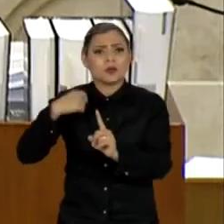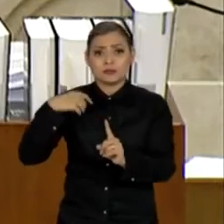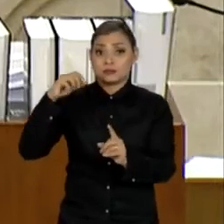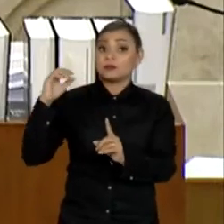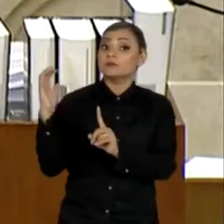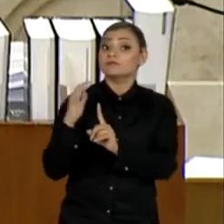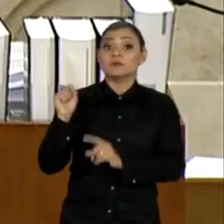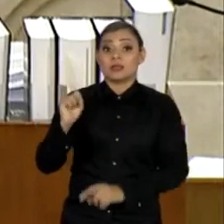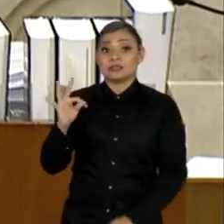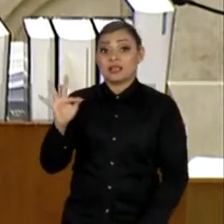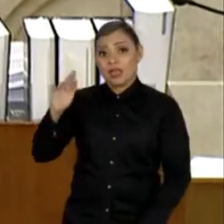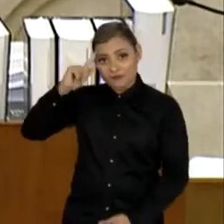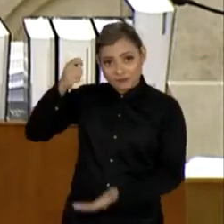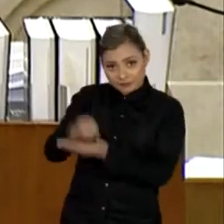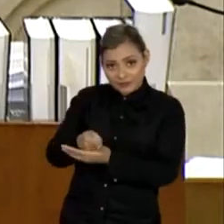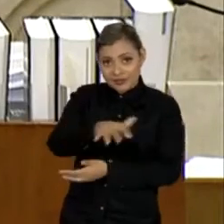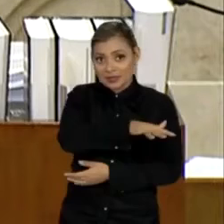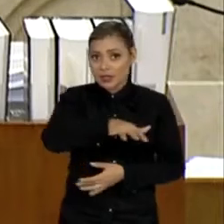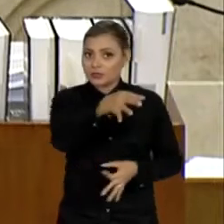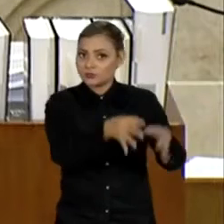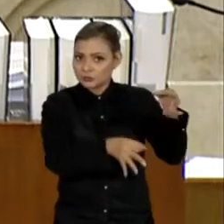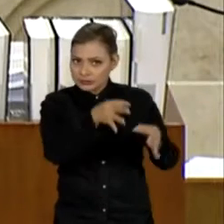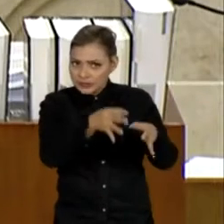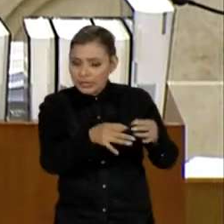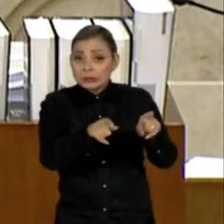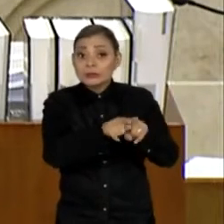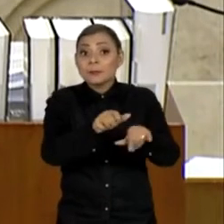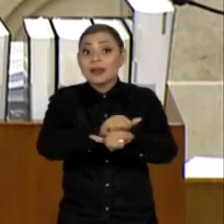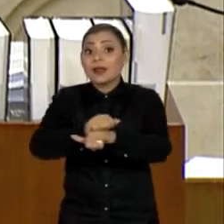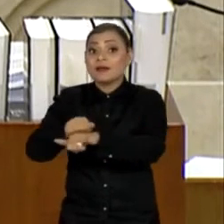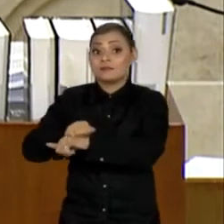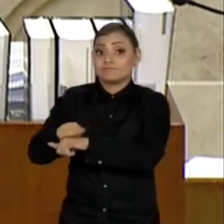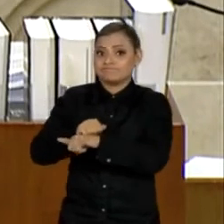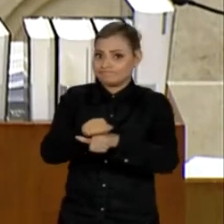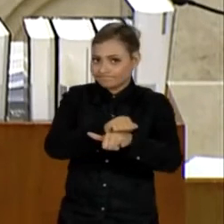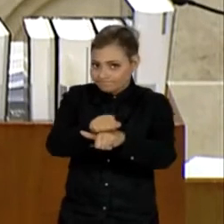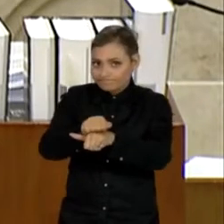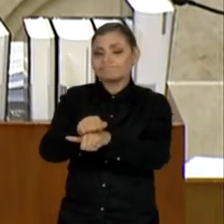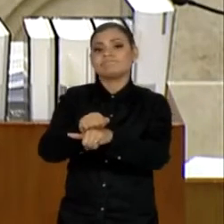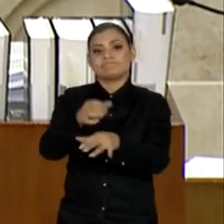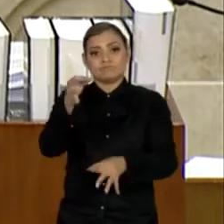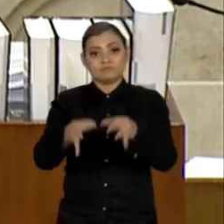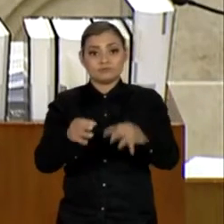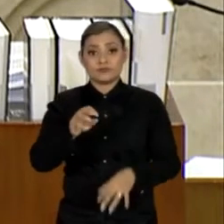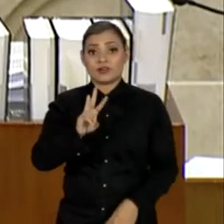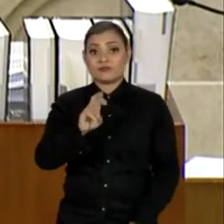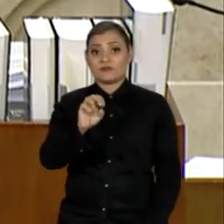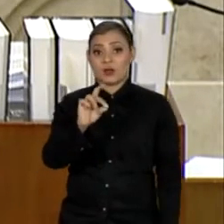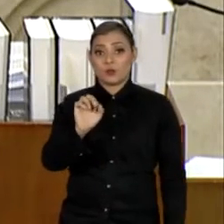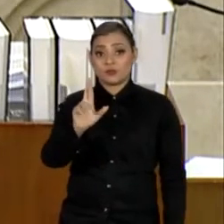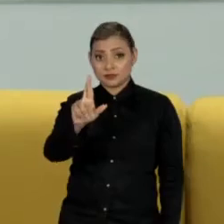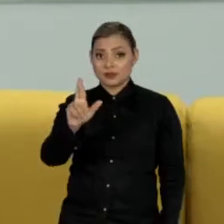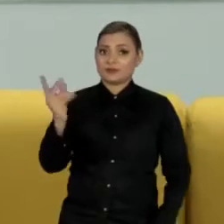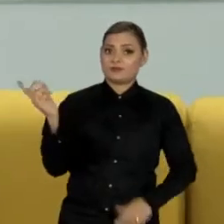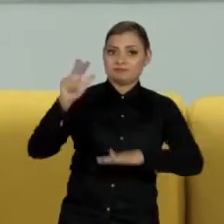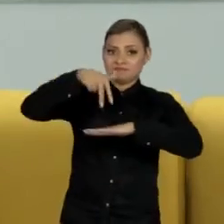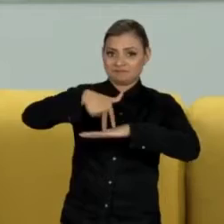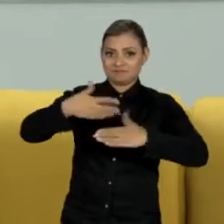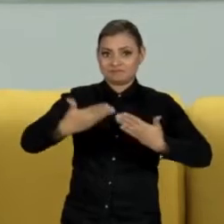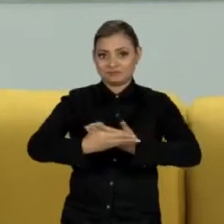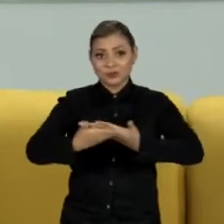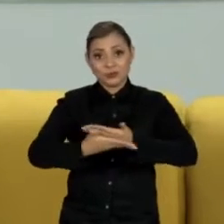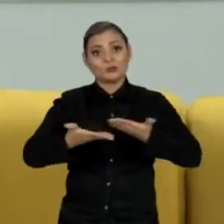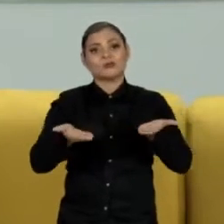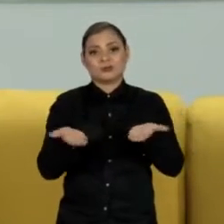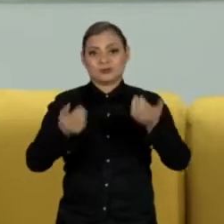STF para o sistema judiciário e para a Lava Jato, com o jurista Walter Mairovic. Nas